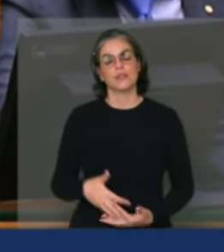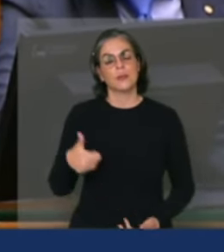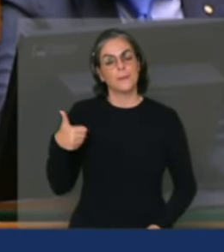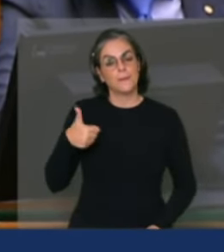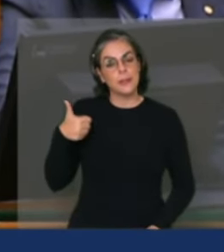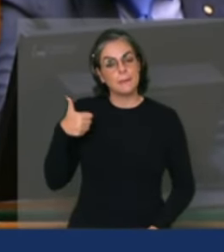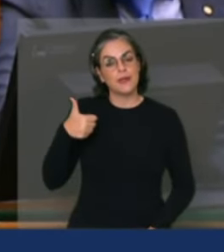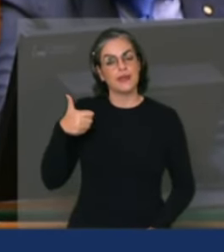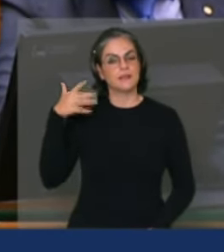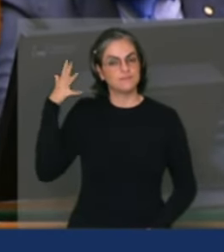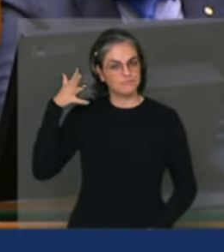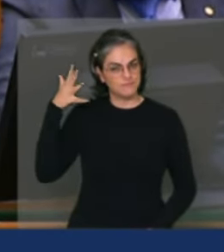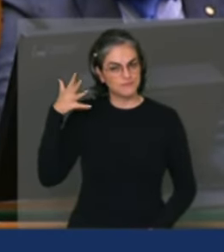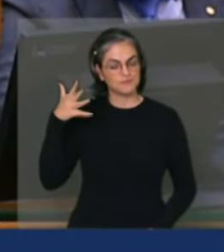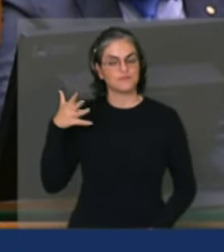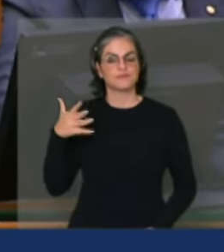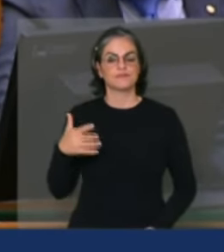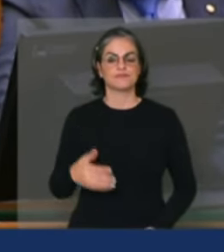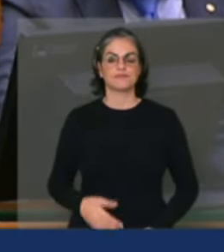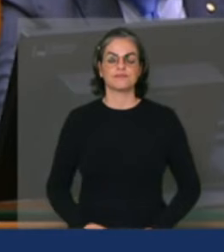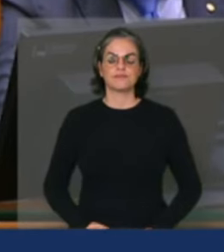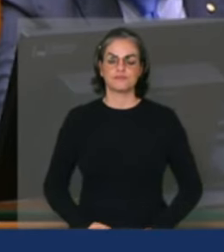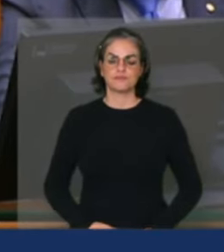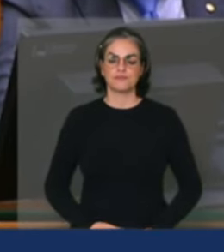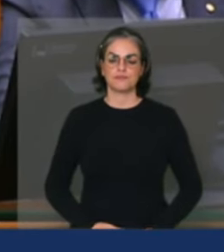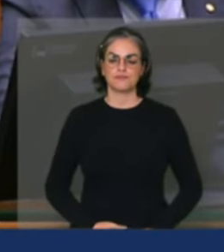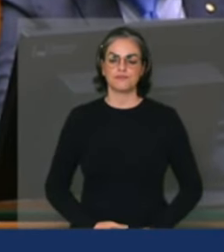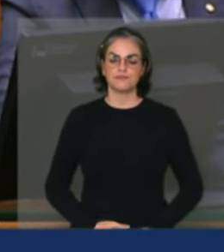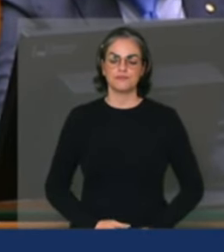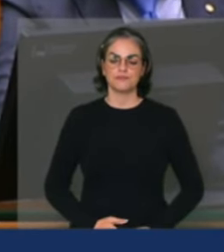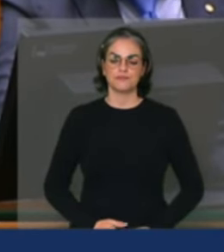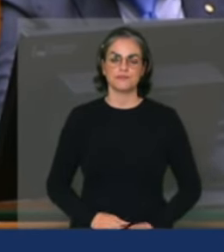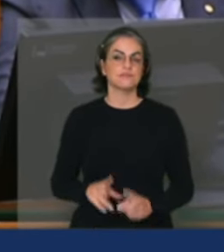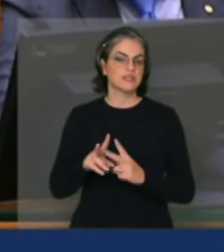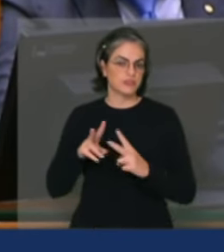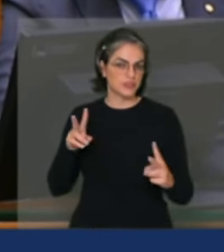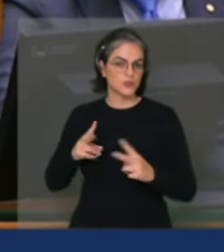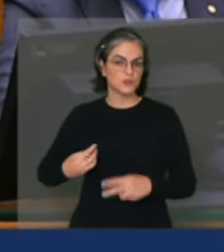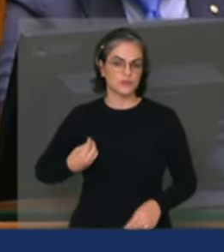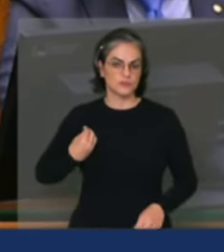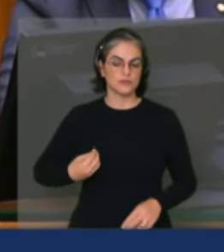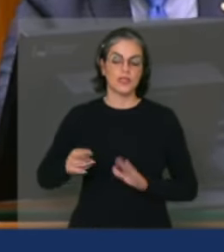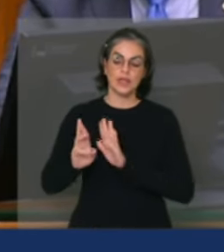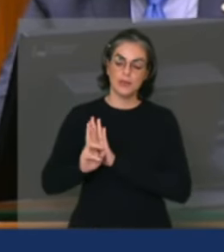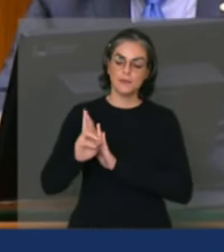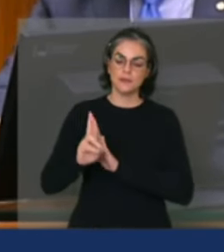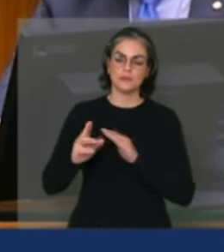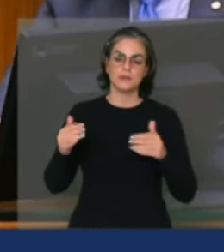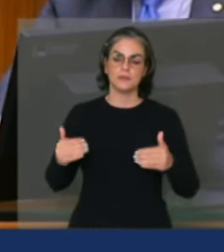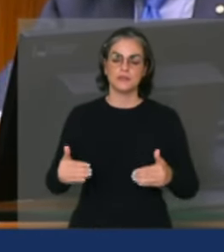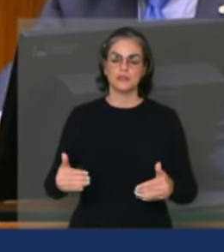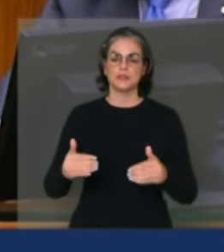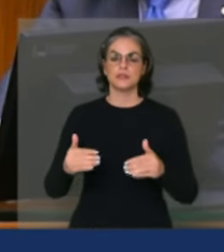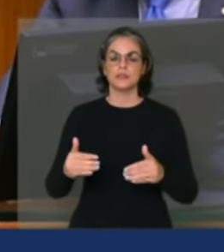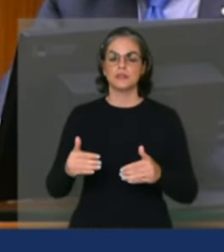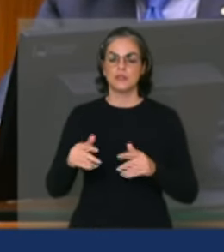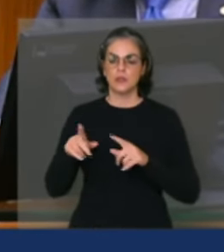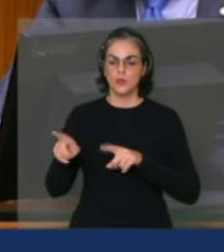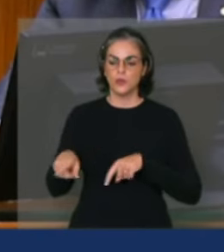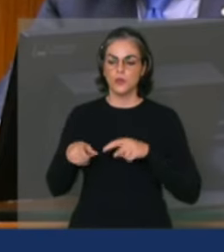fala via o sistema é o representante do Ministério da Agricultura, Pecuária e Abastecimento,